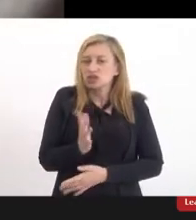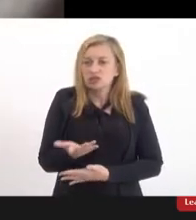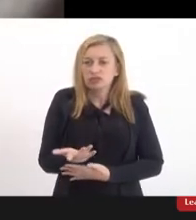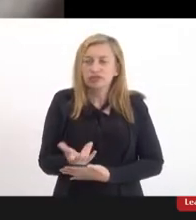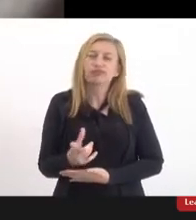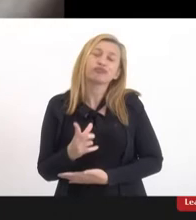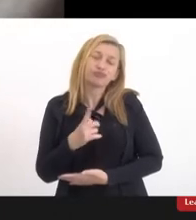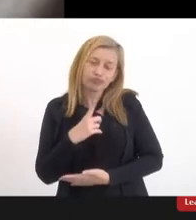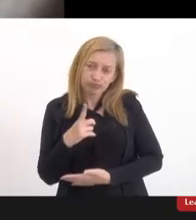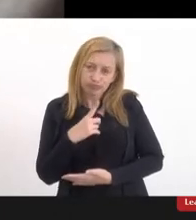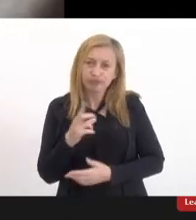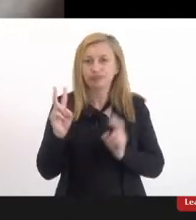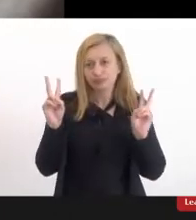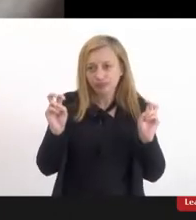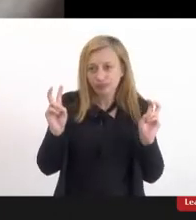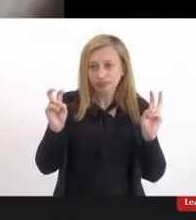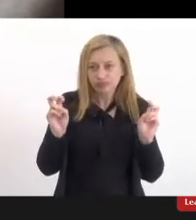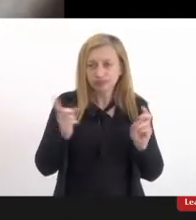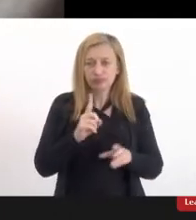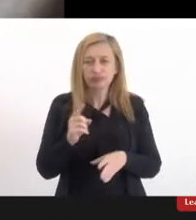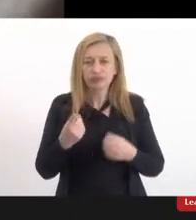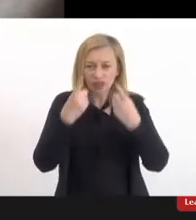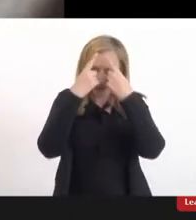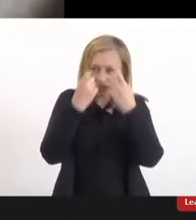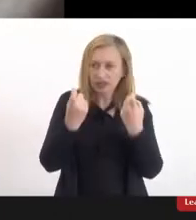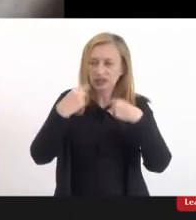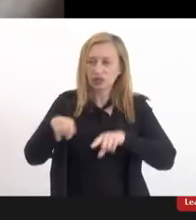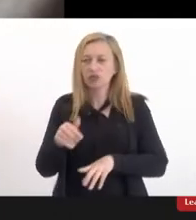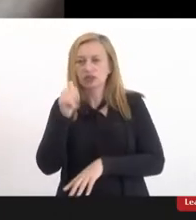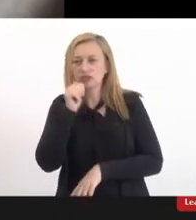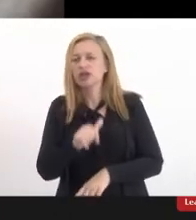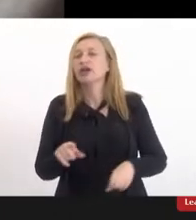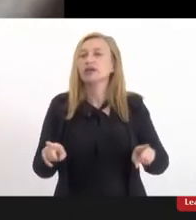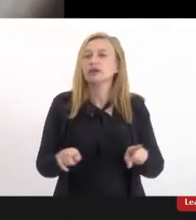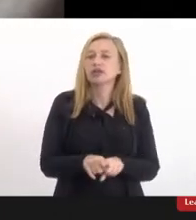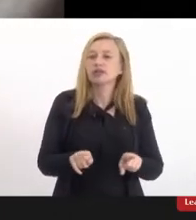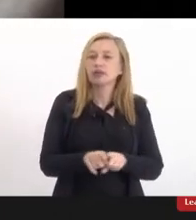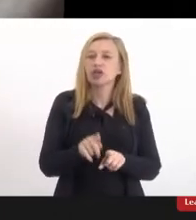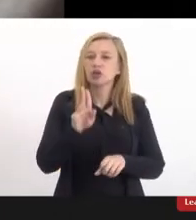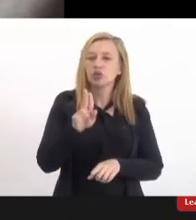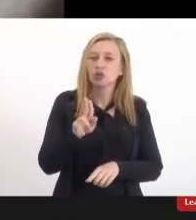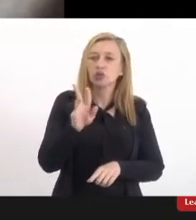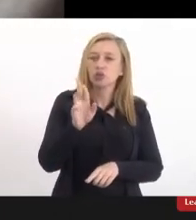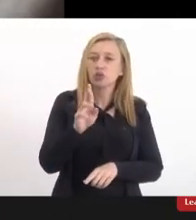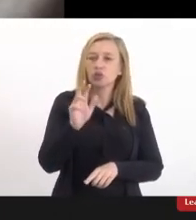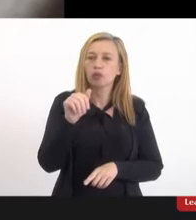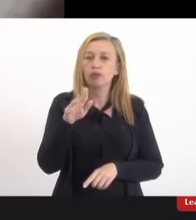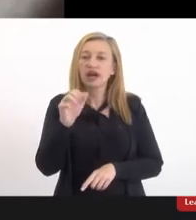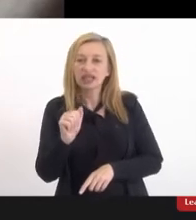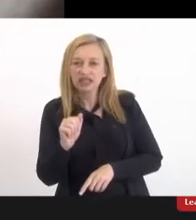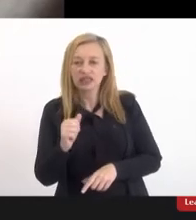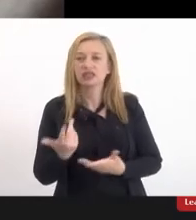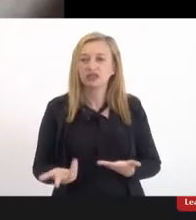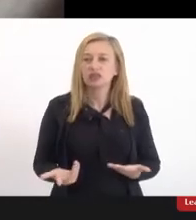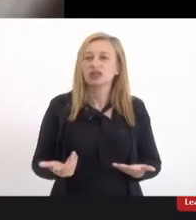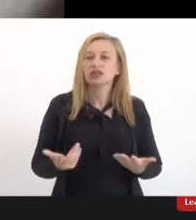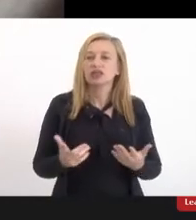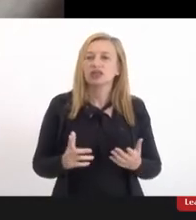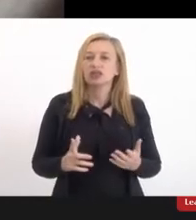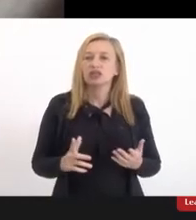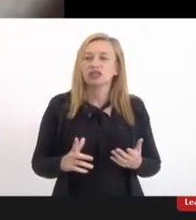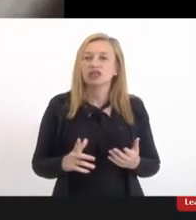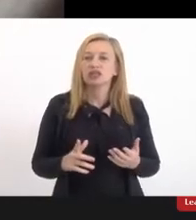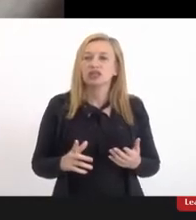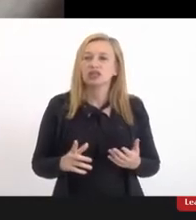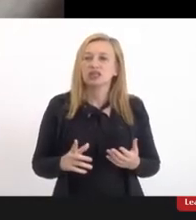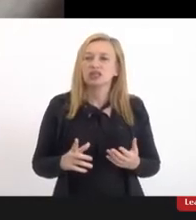ainda tem a questão aí não só da violência contra a mulher mas a violência urbana e essa sombra né esse